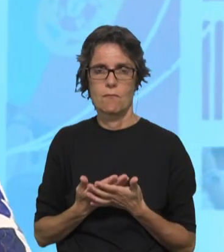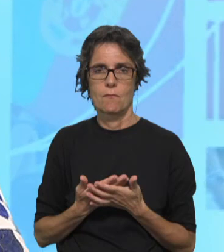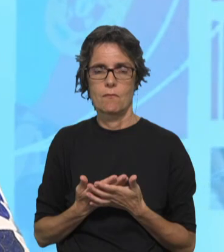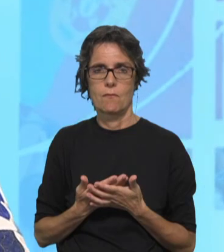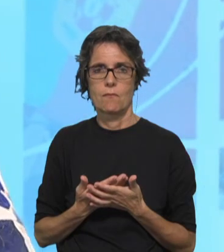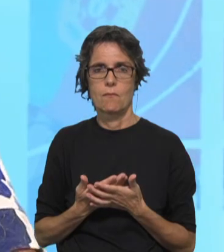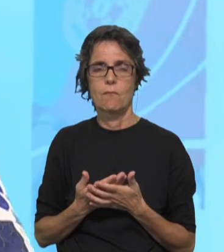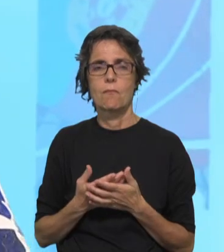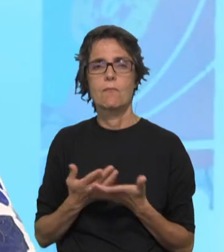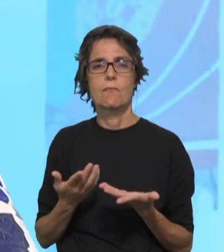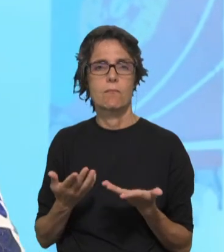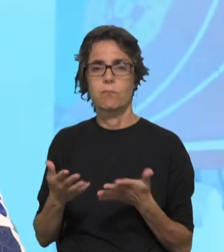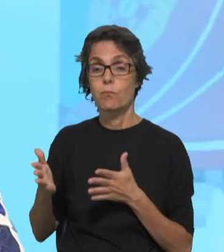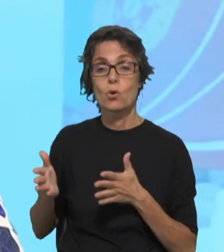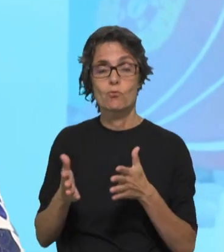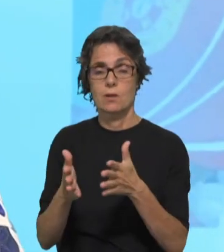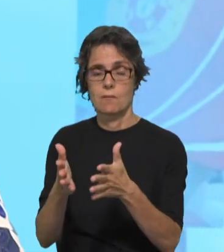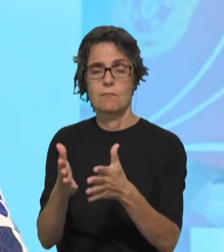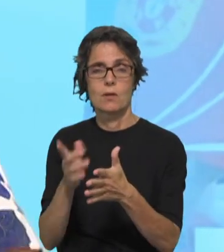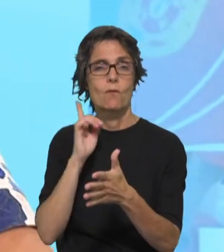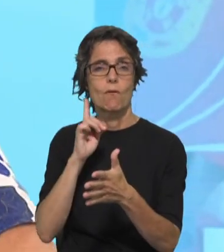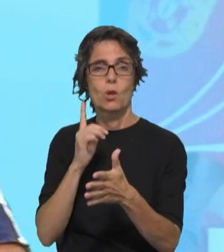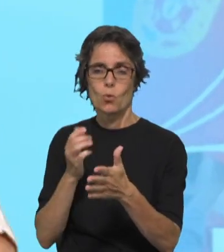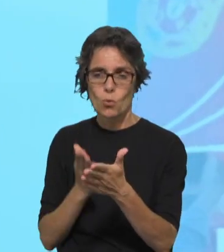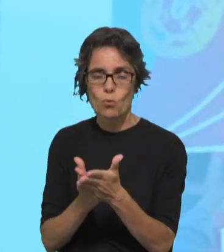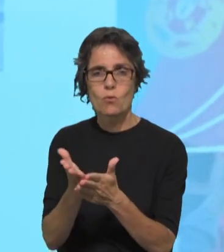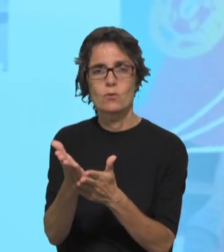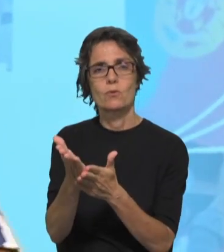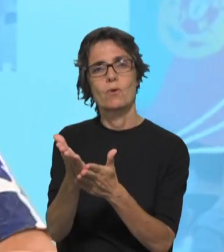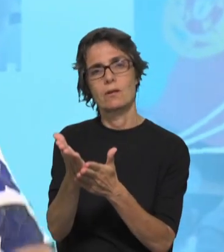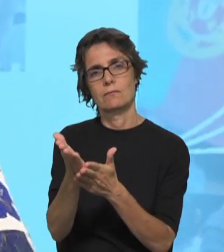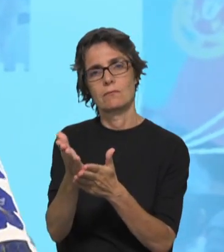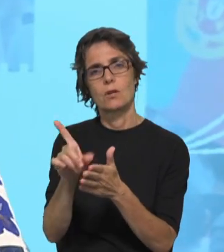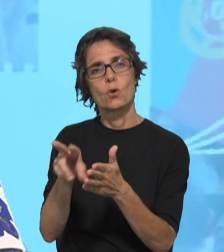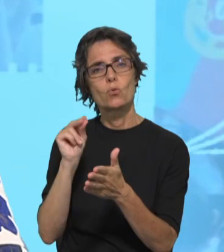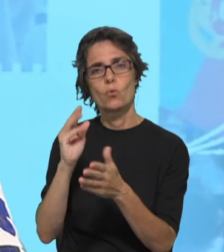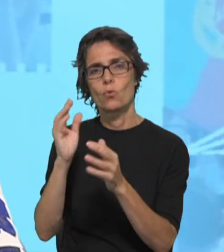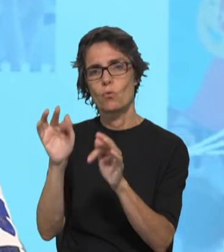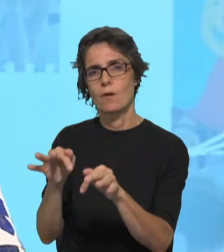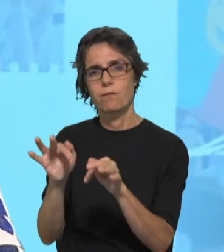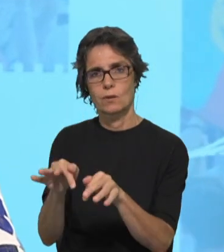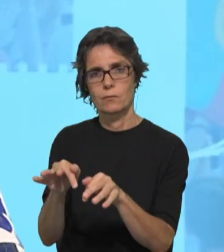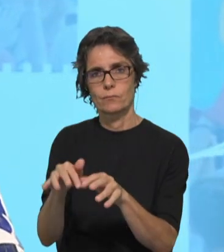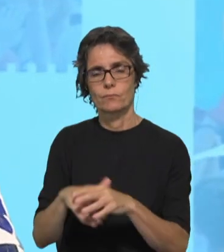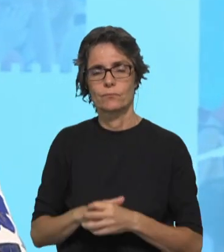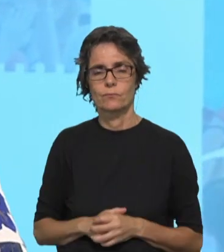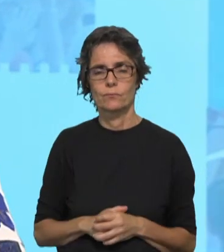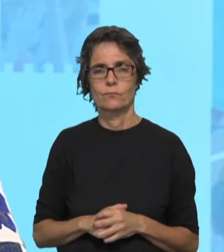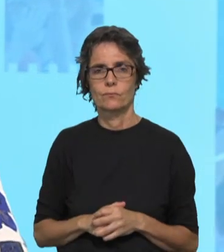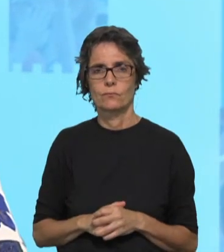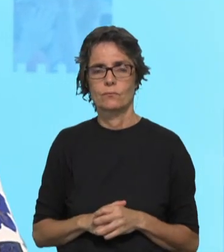mais uma destas apostas que nós vamos fazendo e depois a evolução traz as alterações.